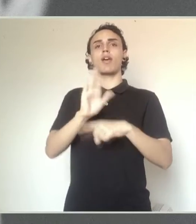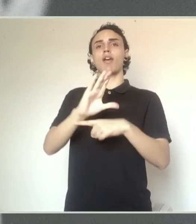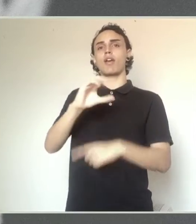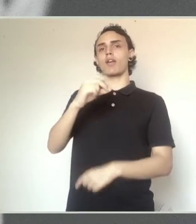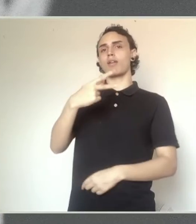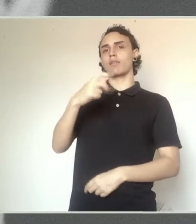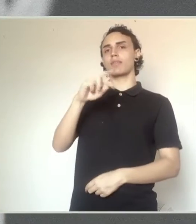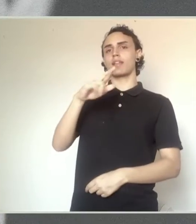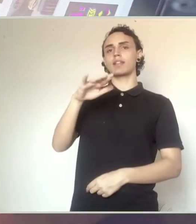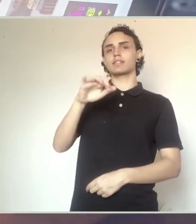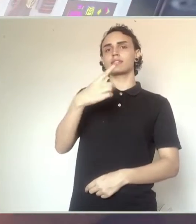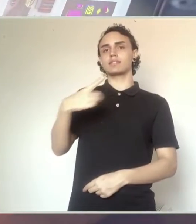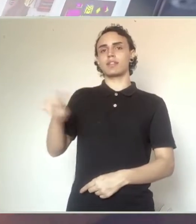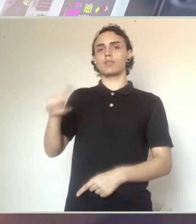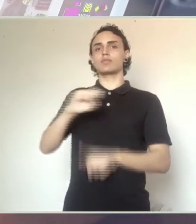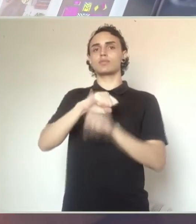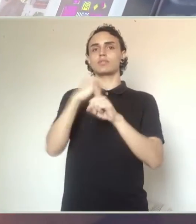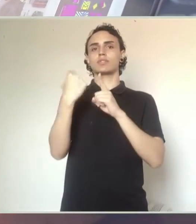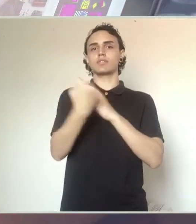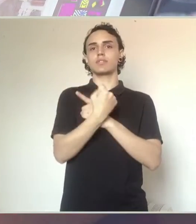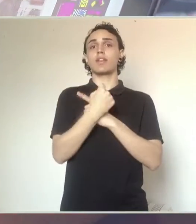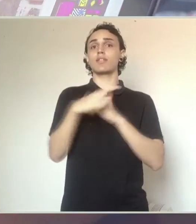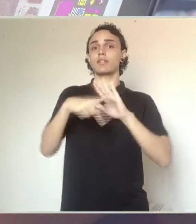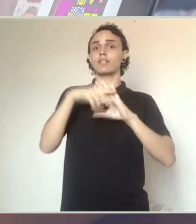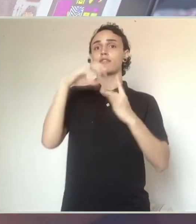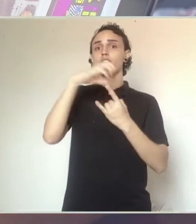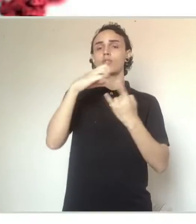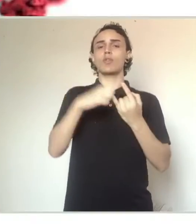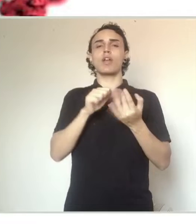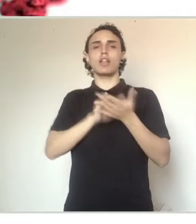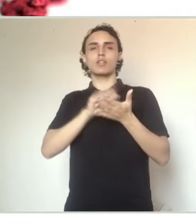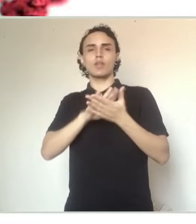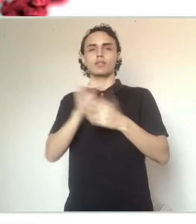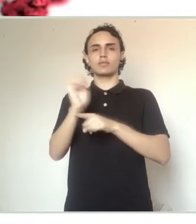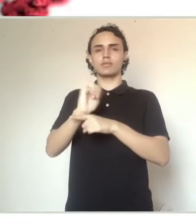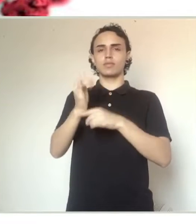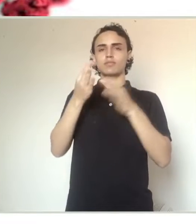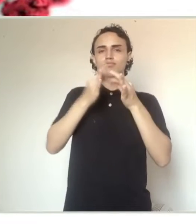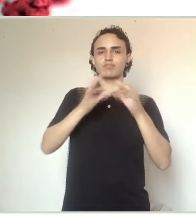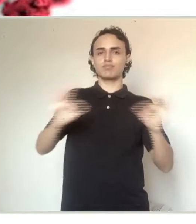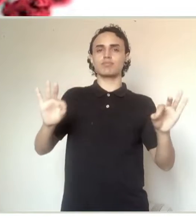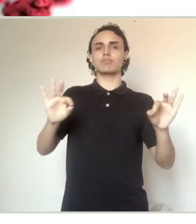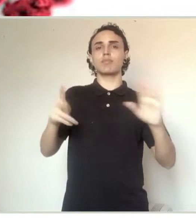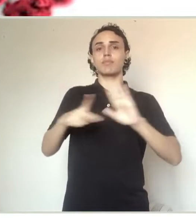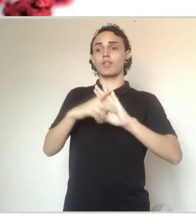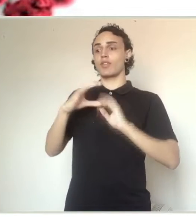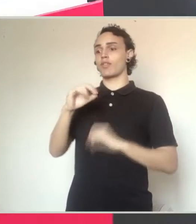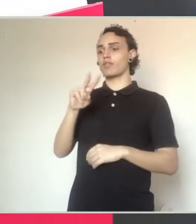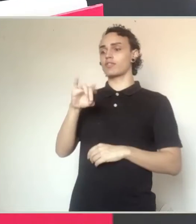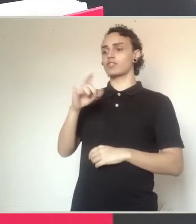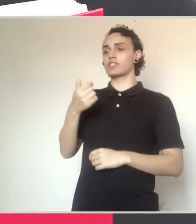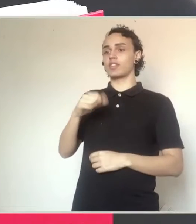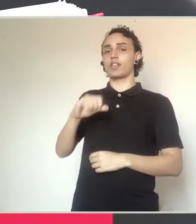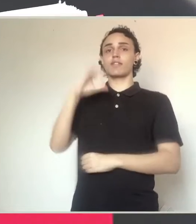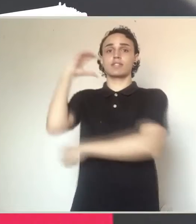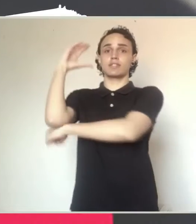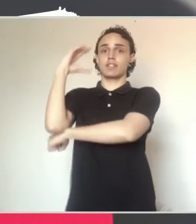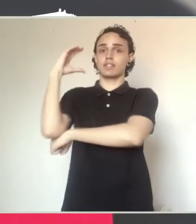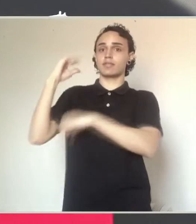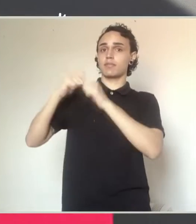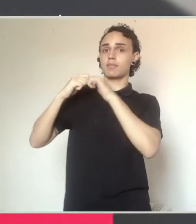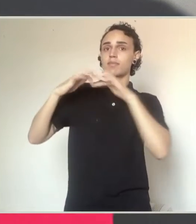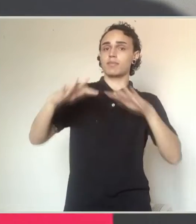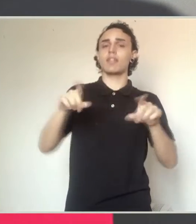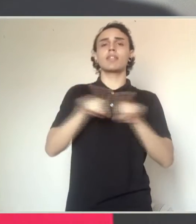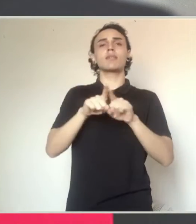Fiocruz. Assine os nossos canais no YouTube. Covid-19 Divulgação Científica e Instituto